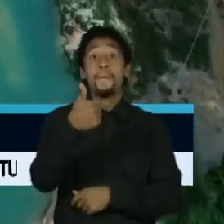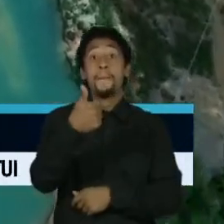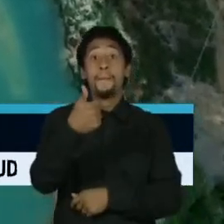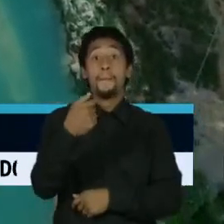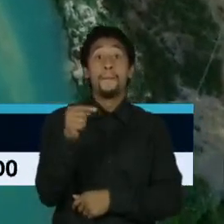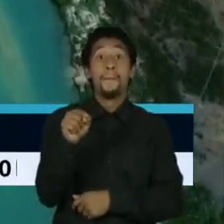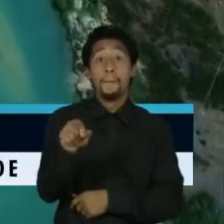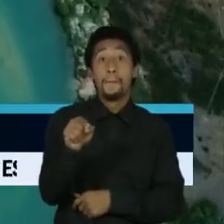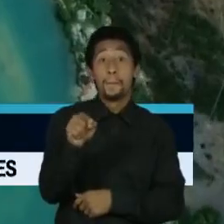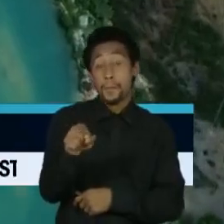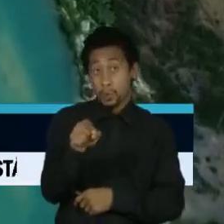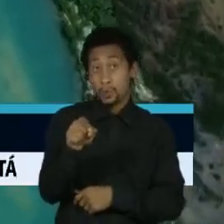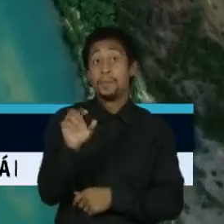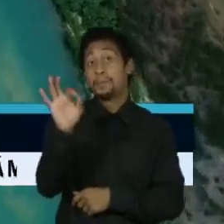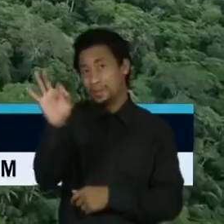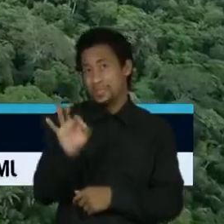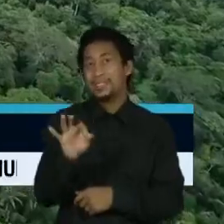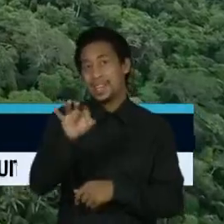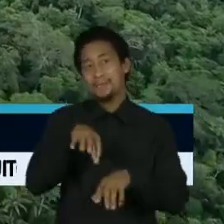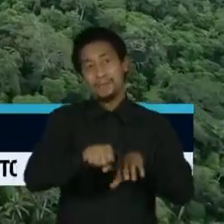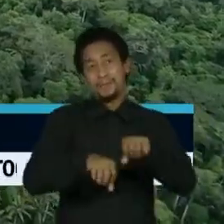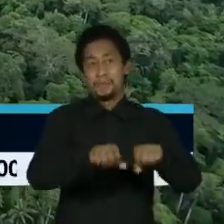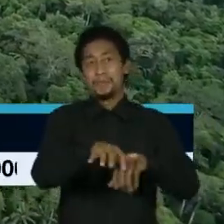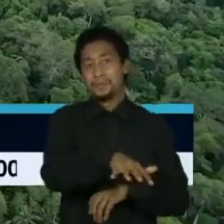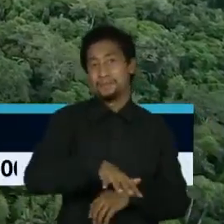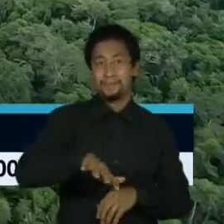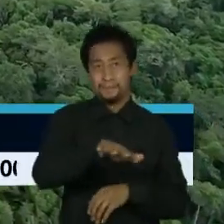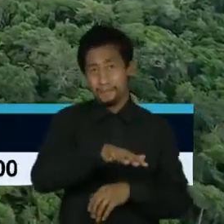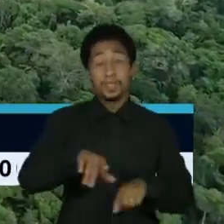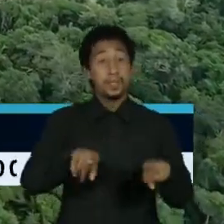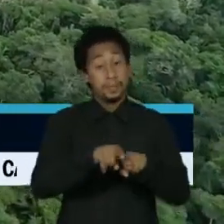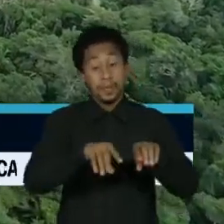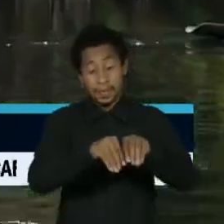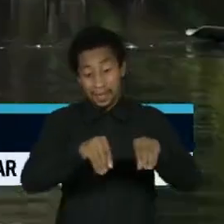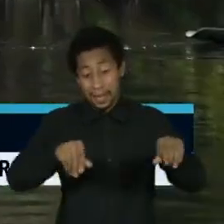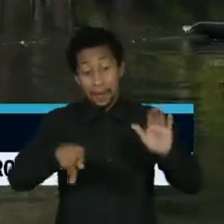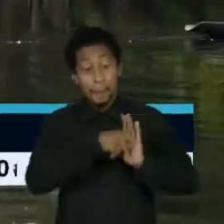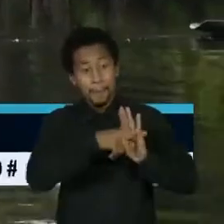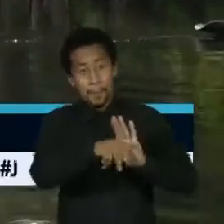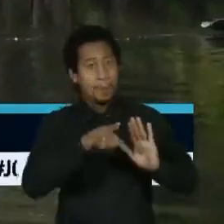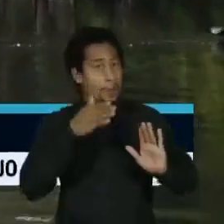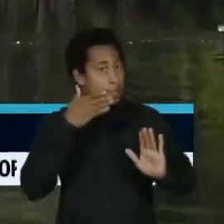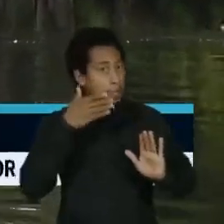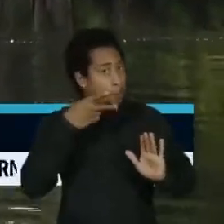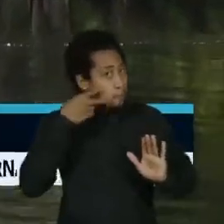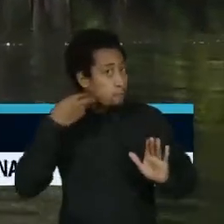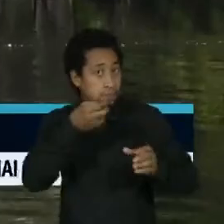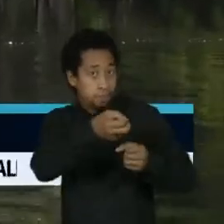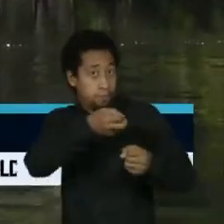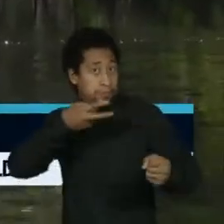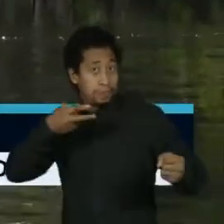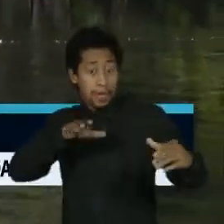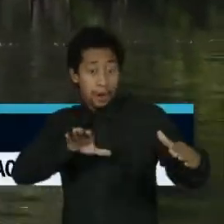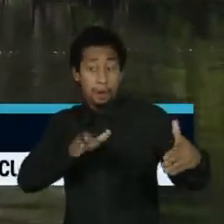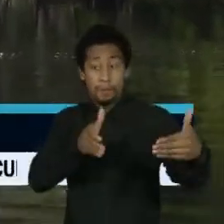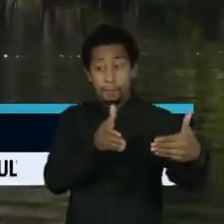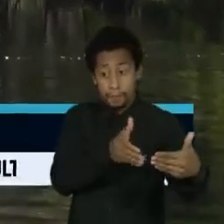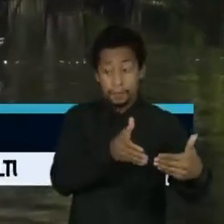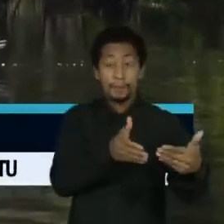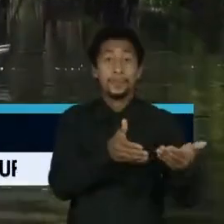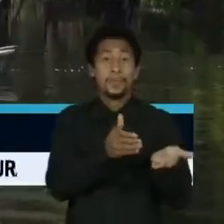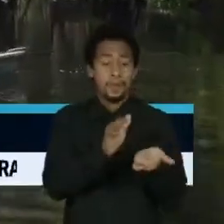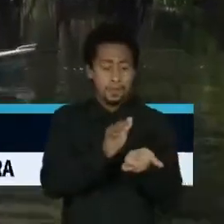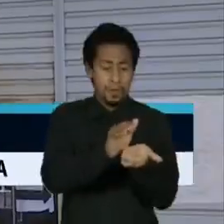nessas terras, né? Sobretudo as terras de índios, onde tem índios isolados e que ainda não